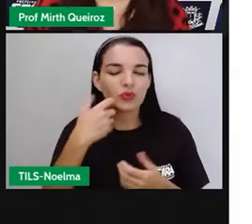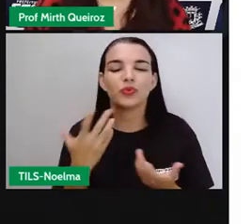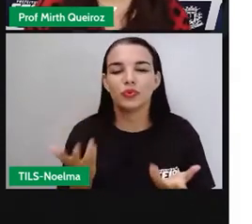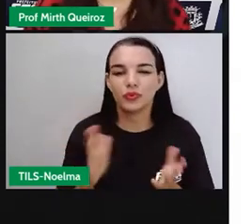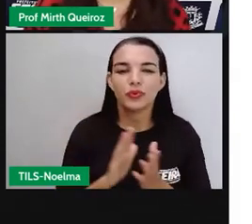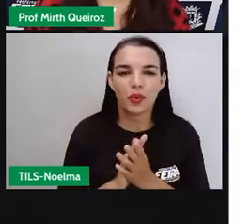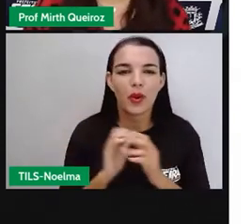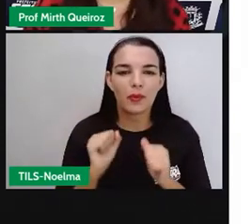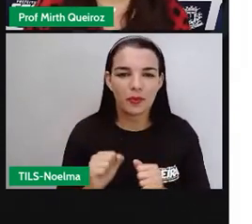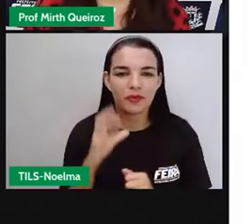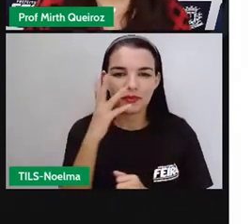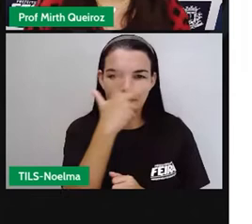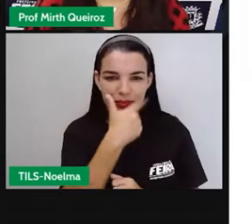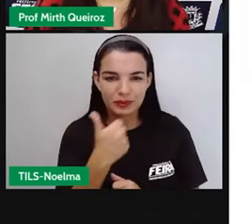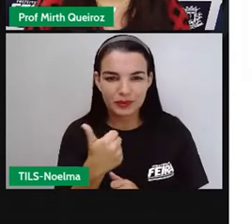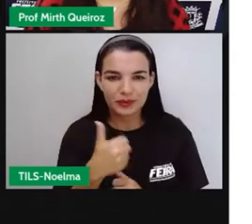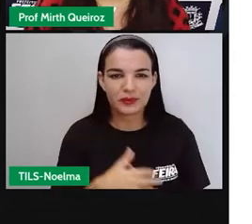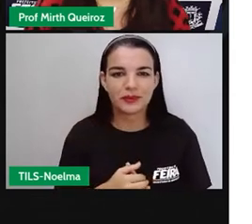recadinho do coração.